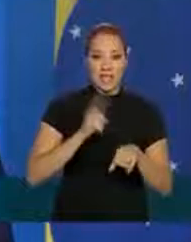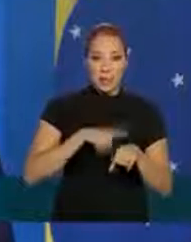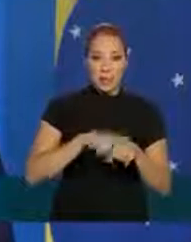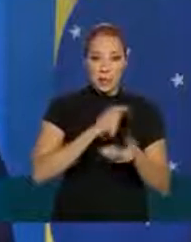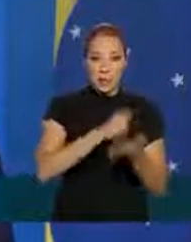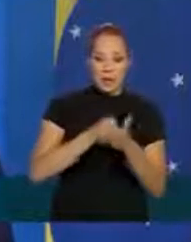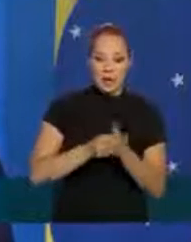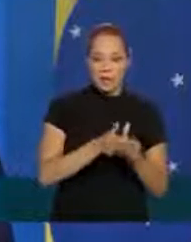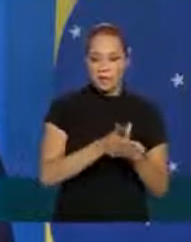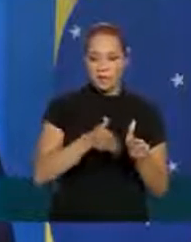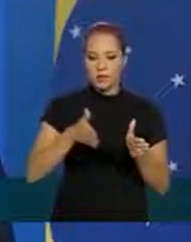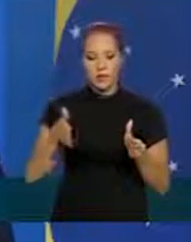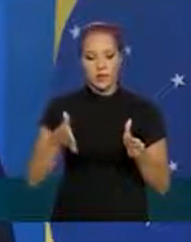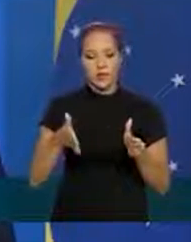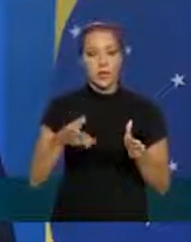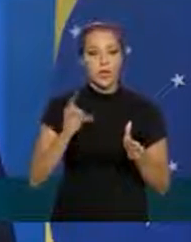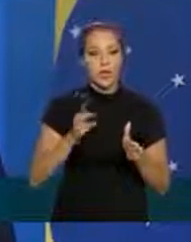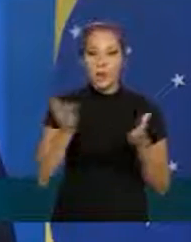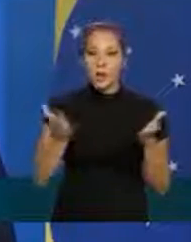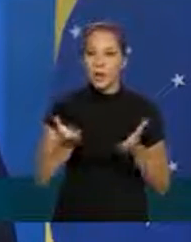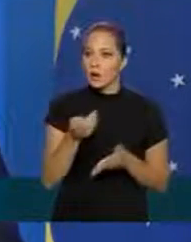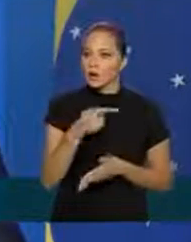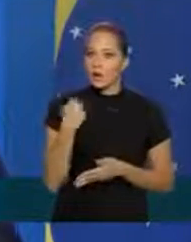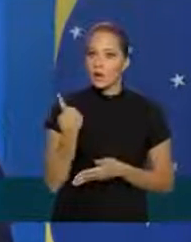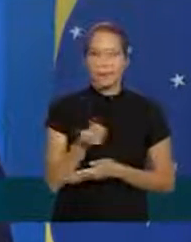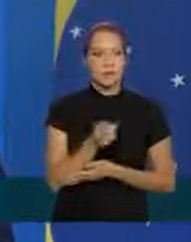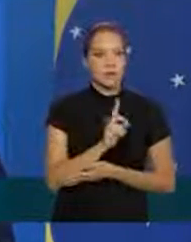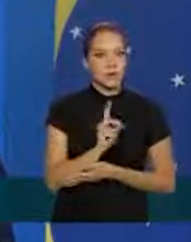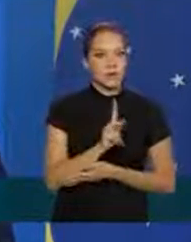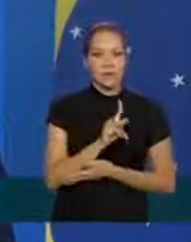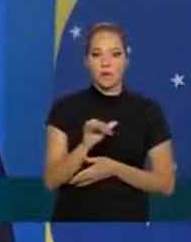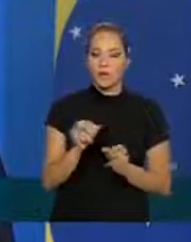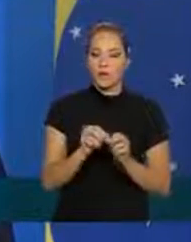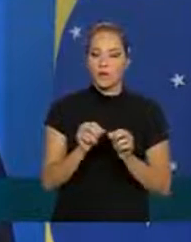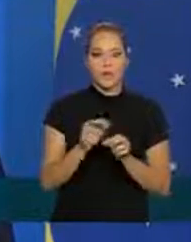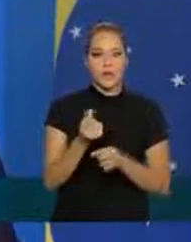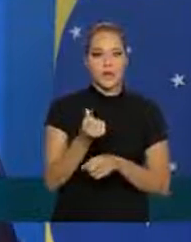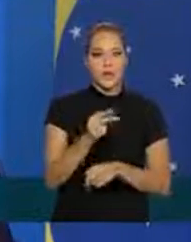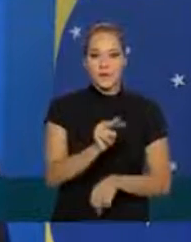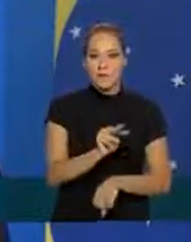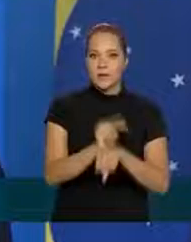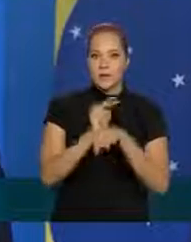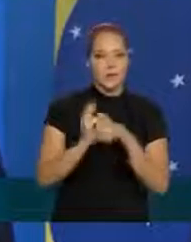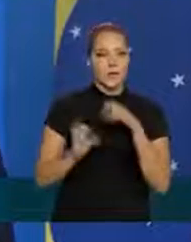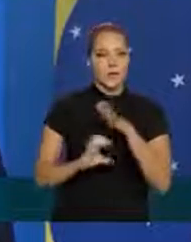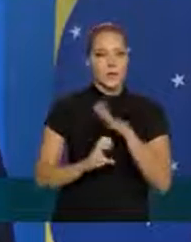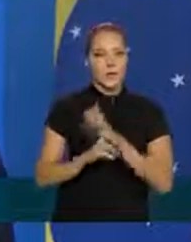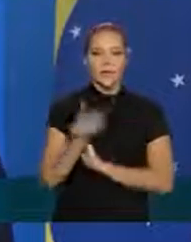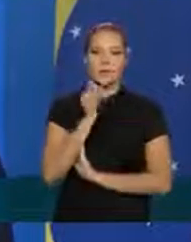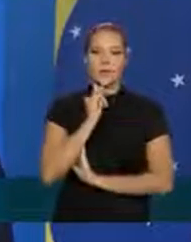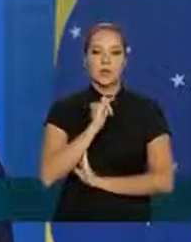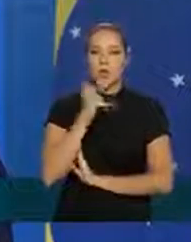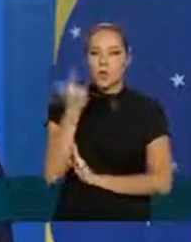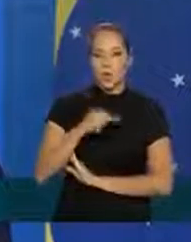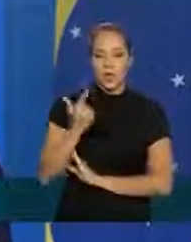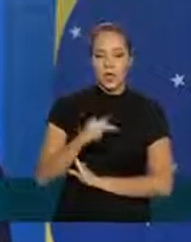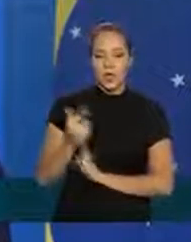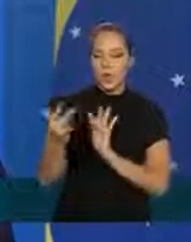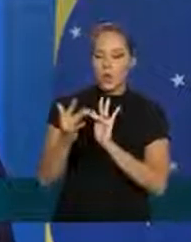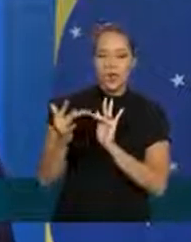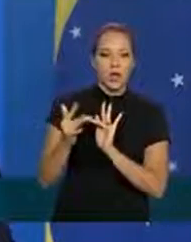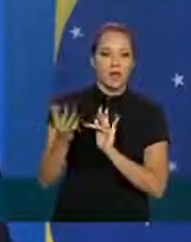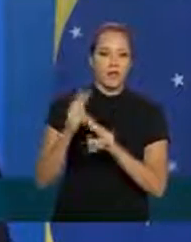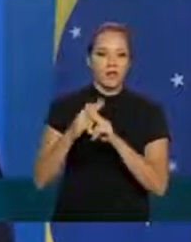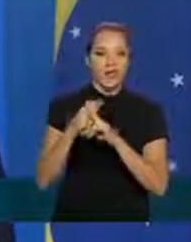agora nós não vamos fazer financiamento de empresas por exemplo que não tenham relação na